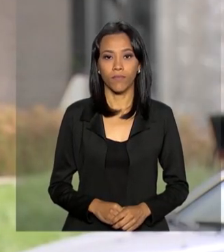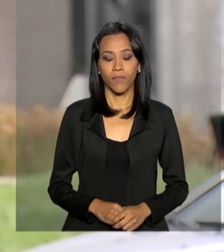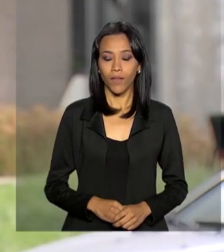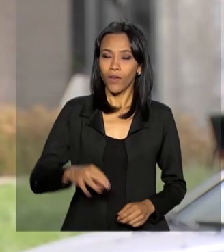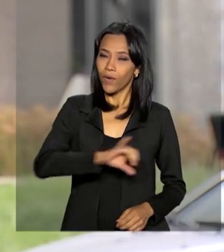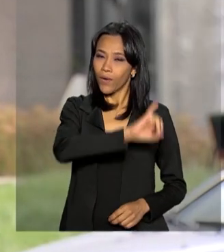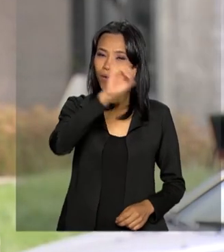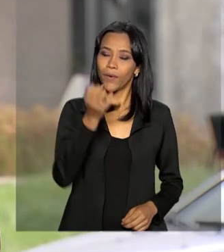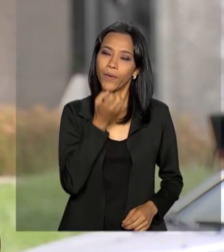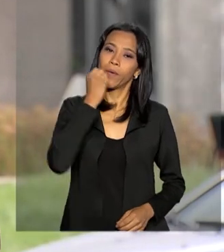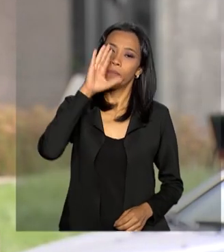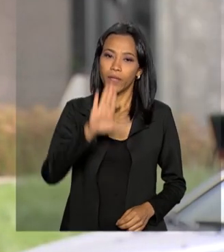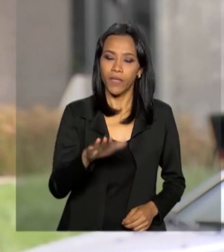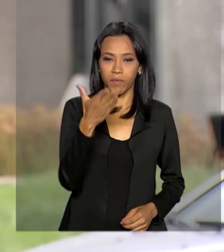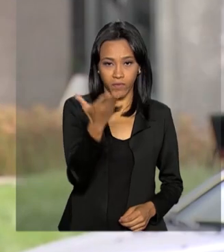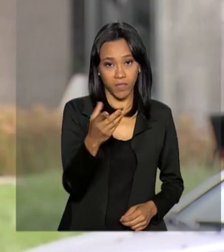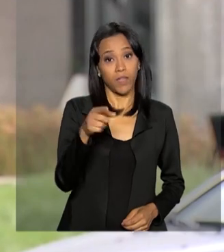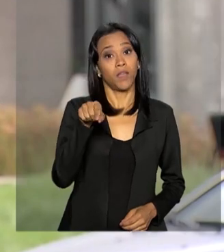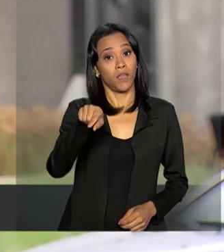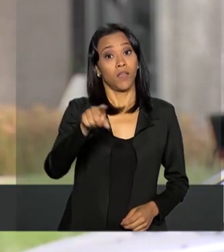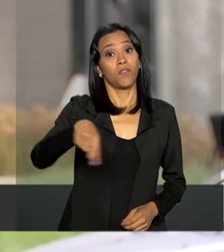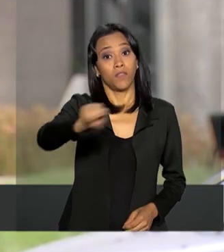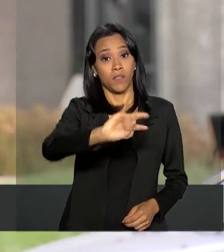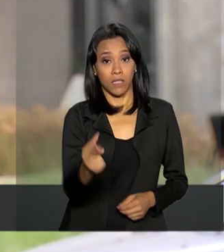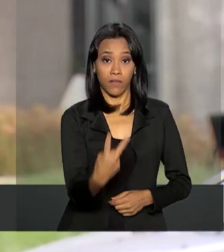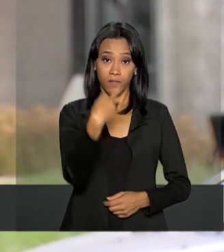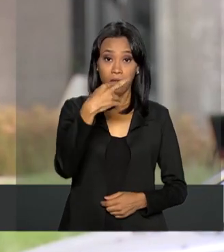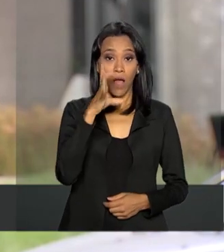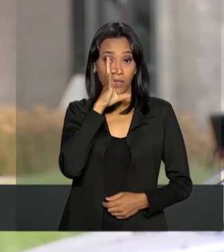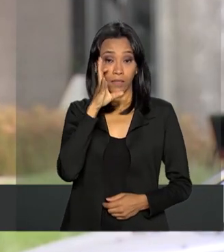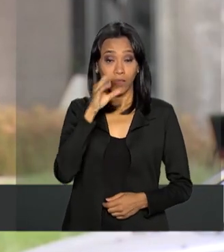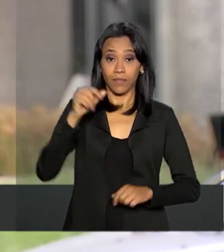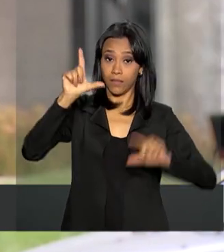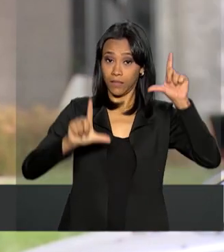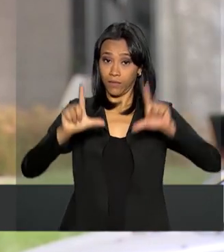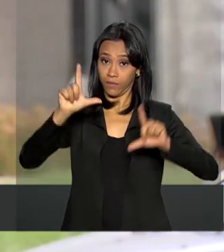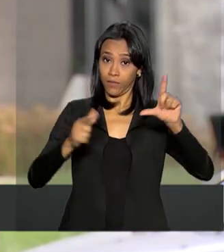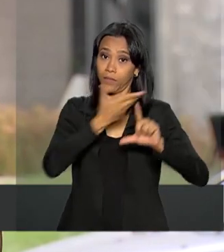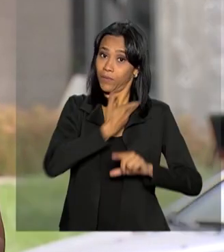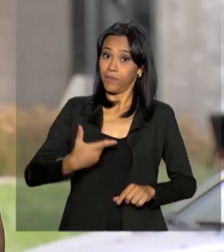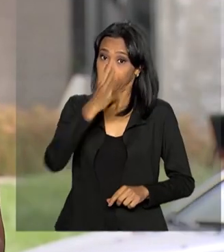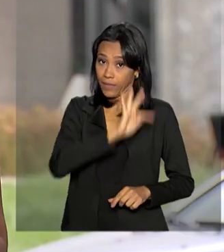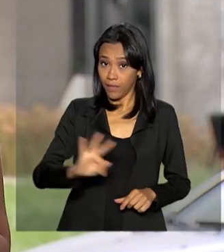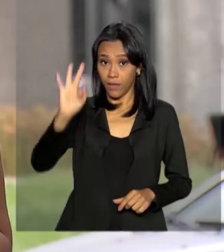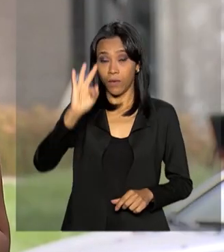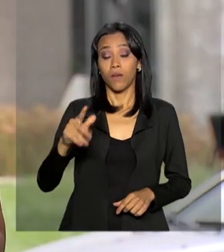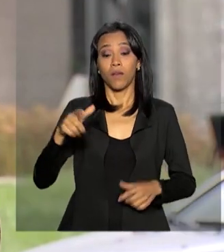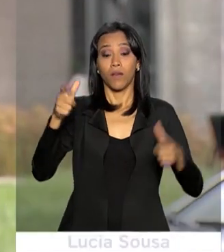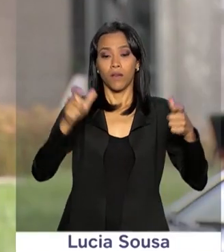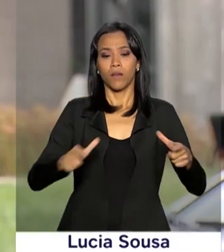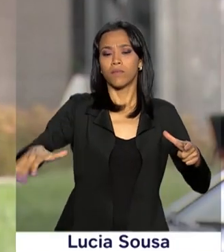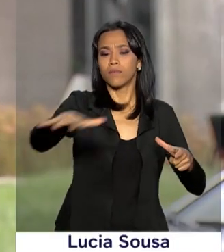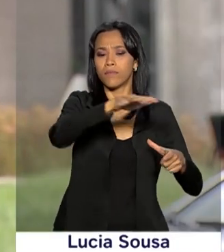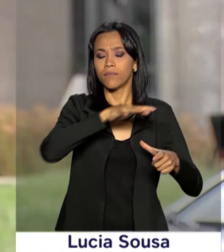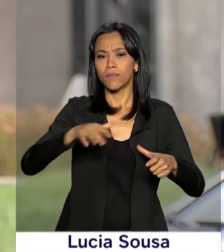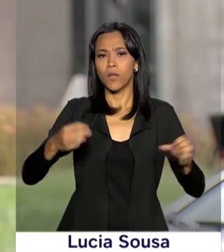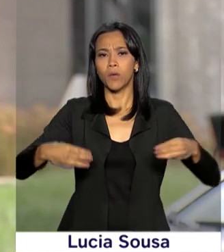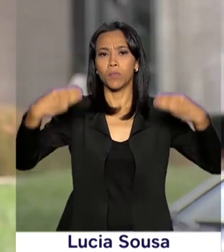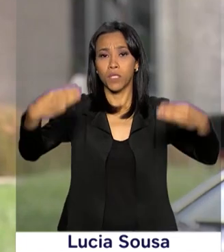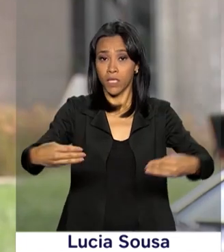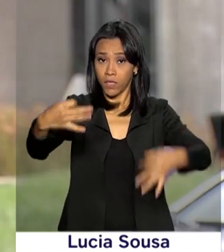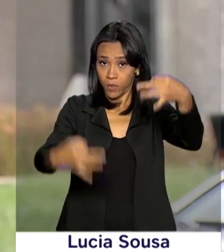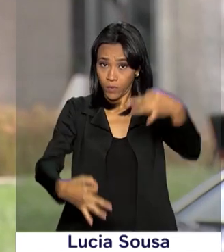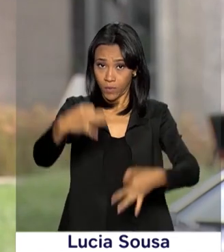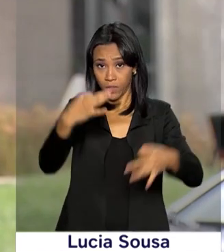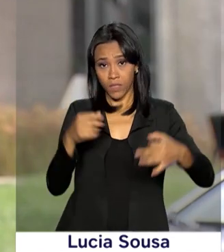Olá, boa tarde para você que acompanha a NBR e TV do Governo Federal. Eu estou no Ministério da Justiça e Segurança Pública, onde